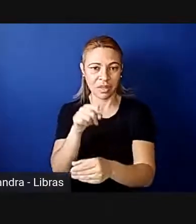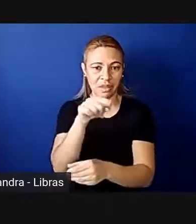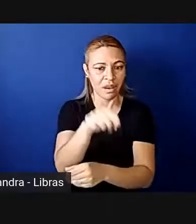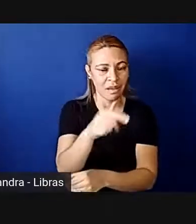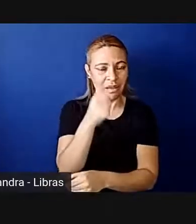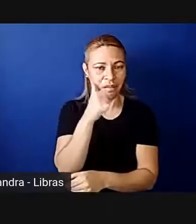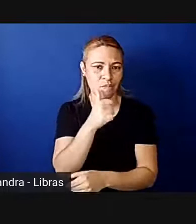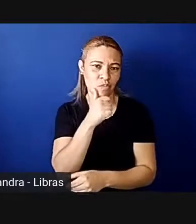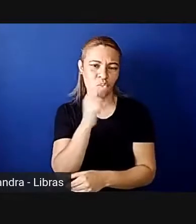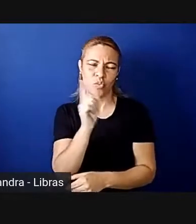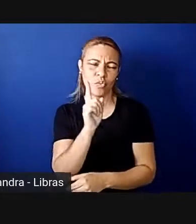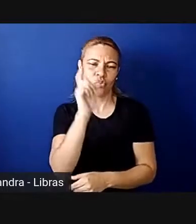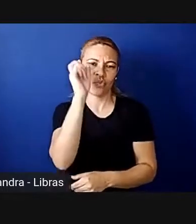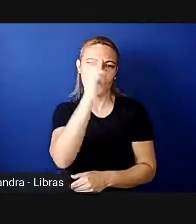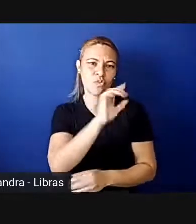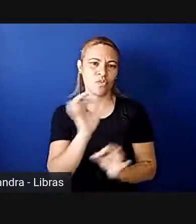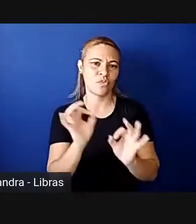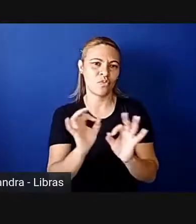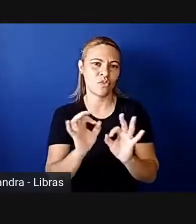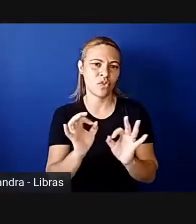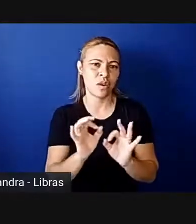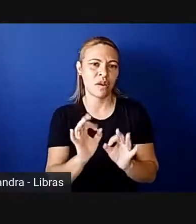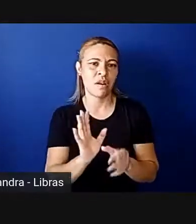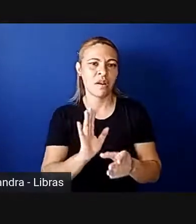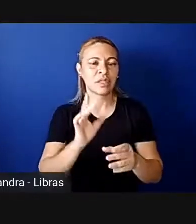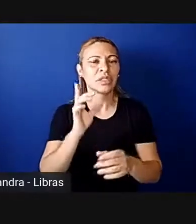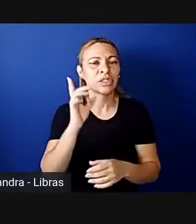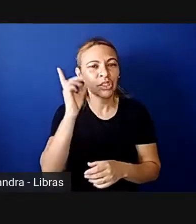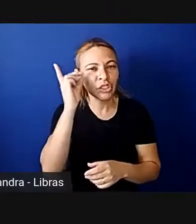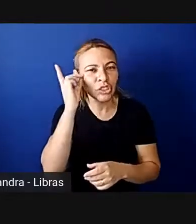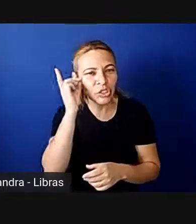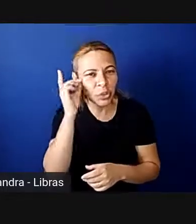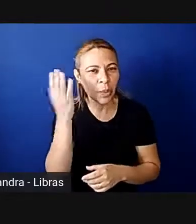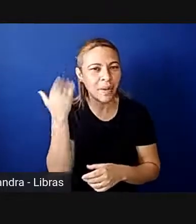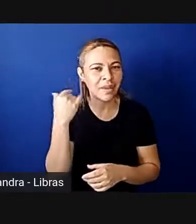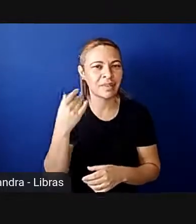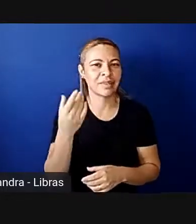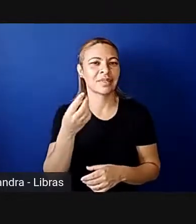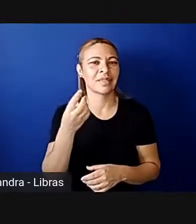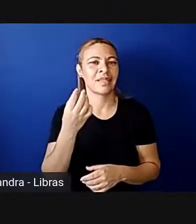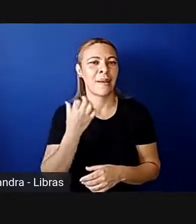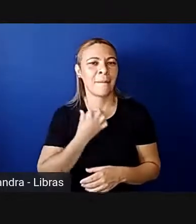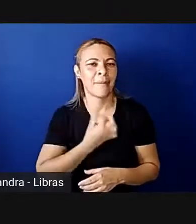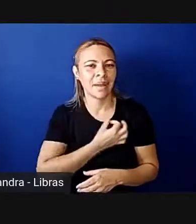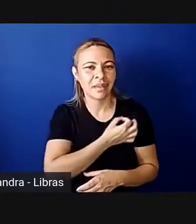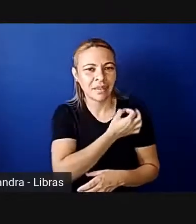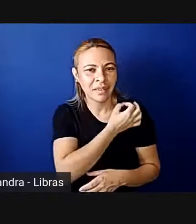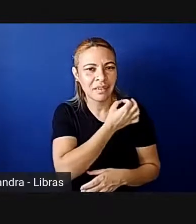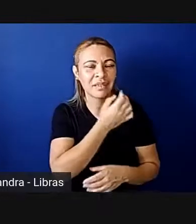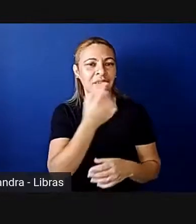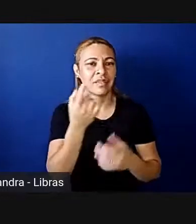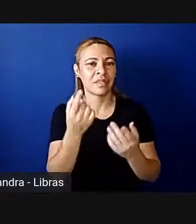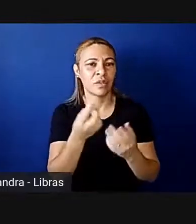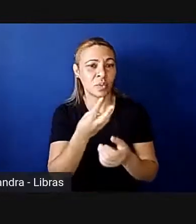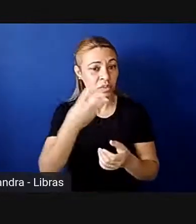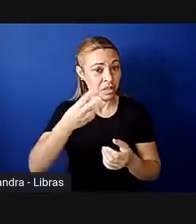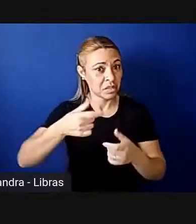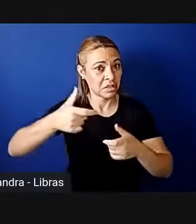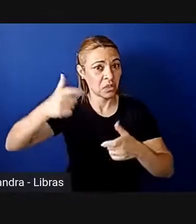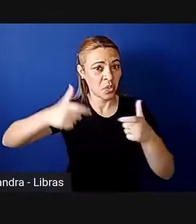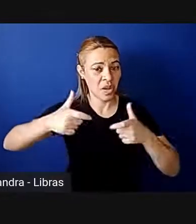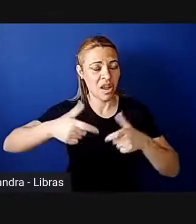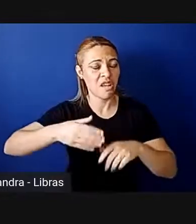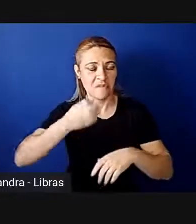a eleição em que Dilma e Marina, né, tiveram entre os três melhores colocados, né,